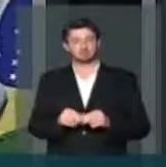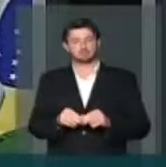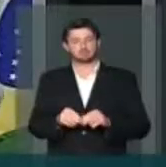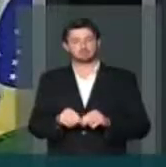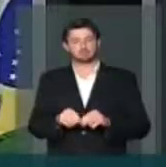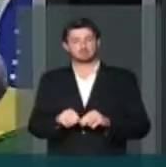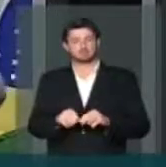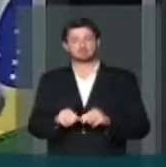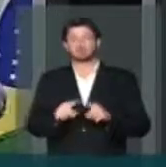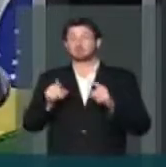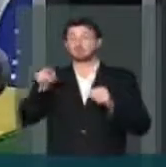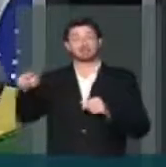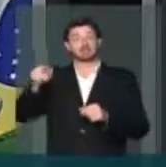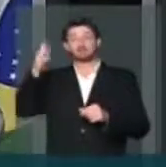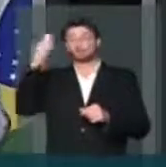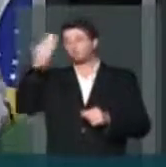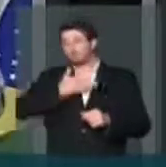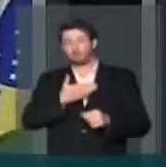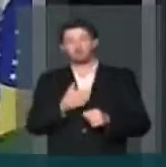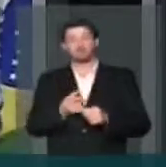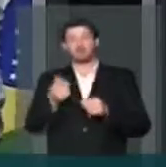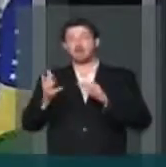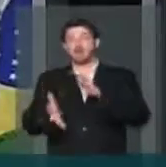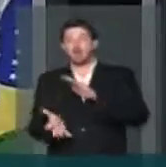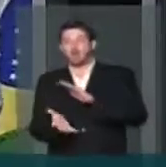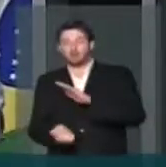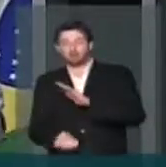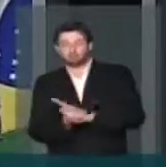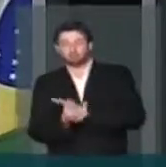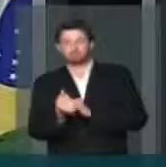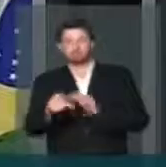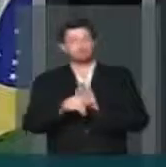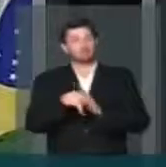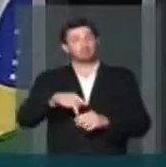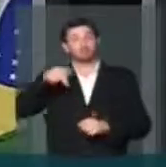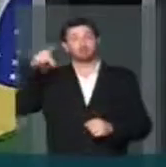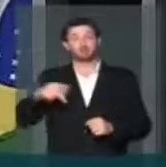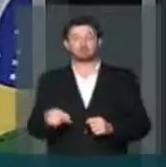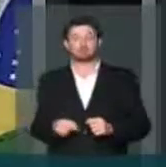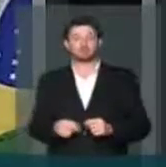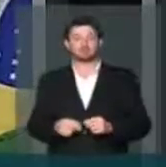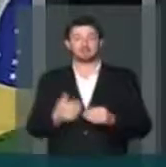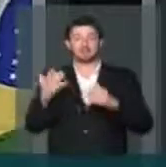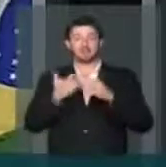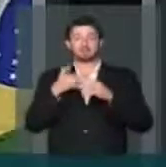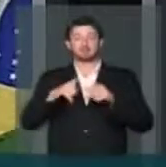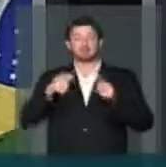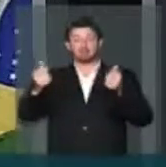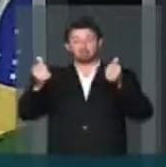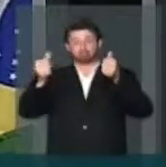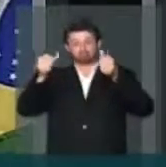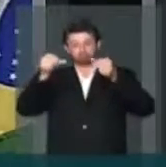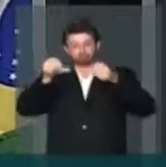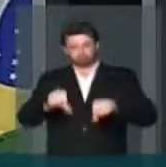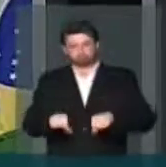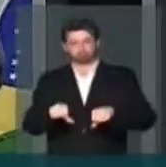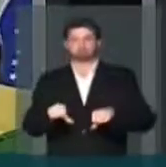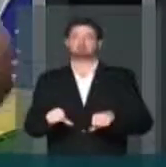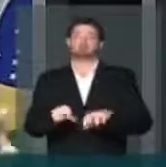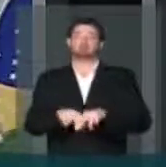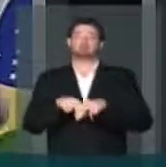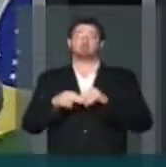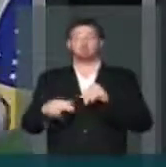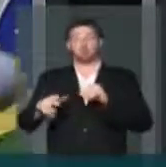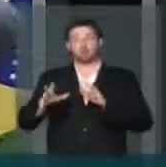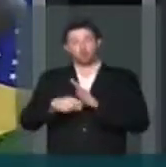E eles não confirmam a verdade da roubalheira dos bilhões da Petrobras, cuja empresa está derretendo sobre